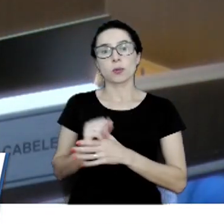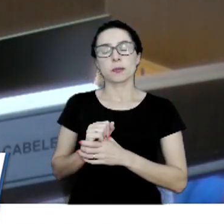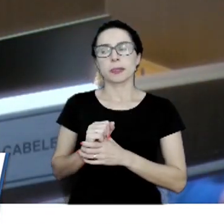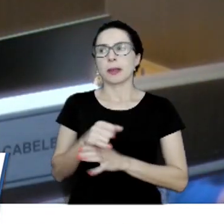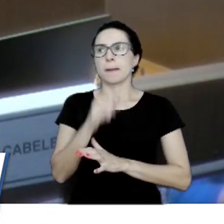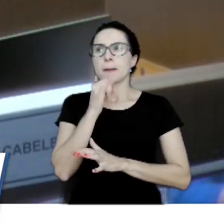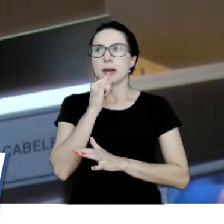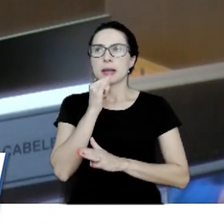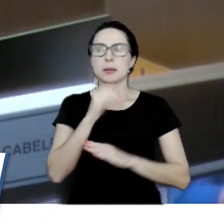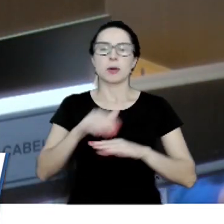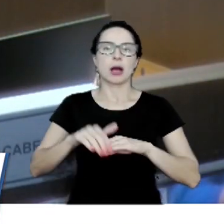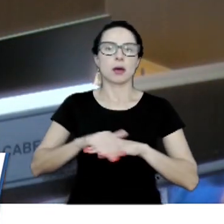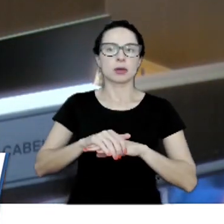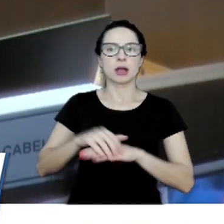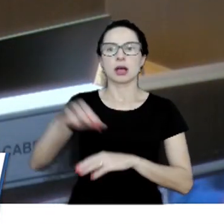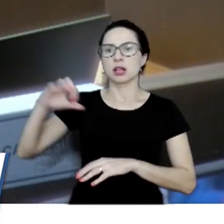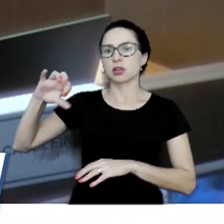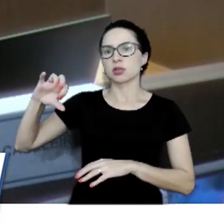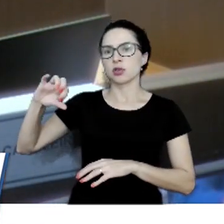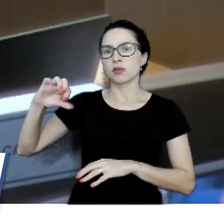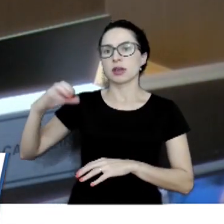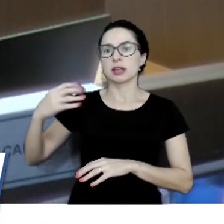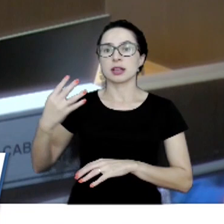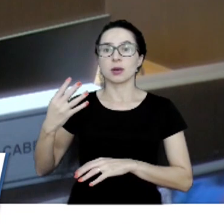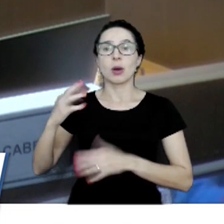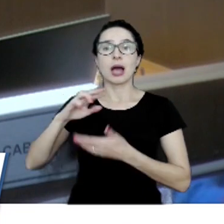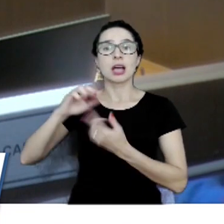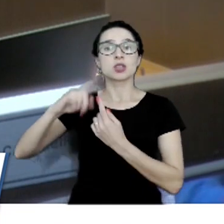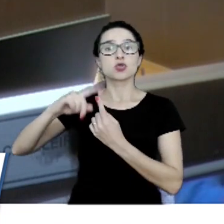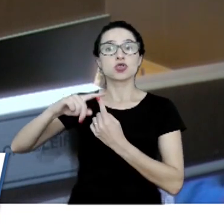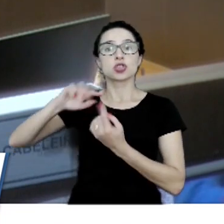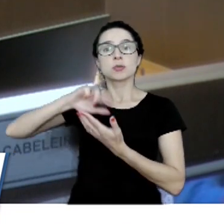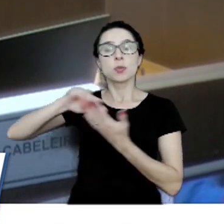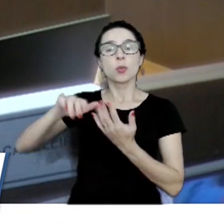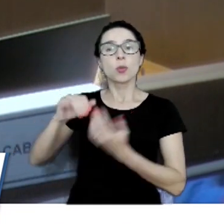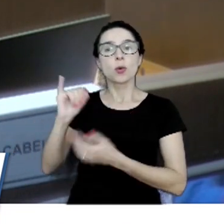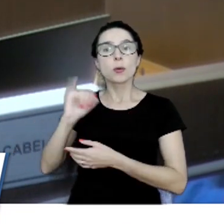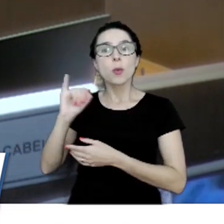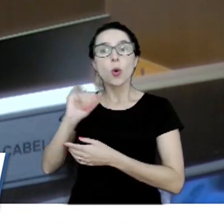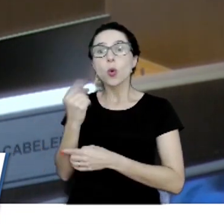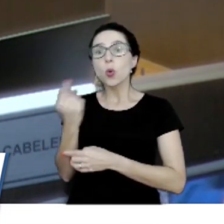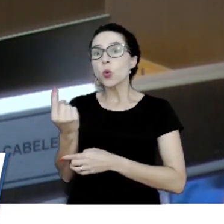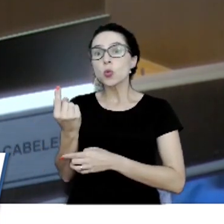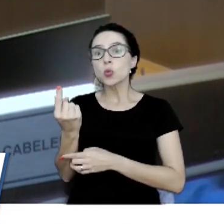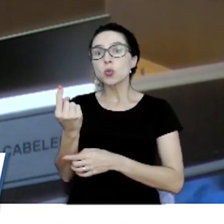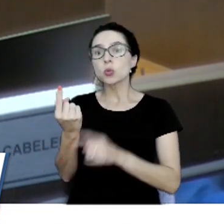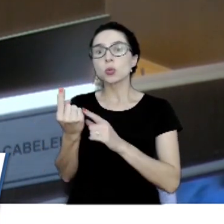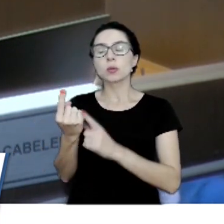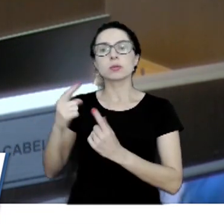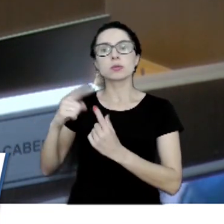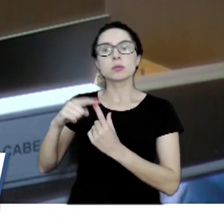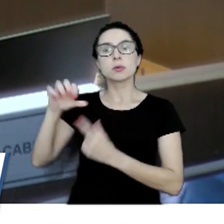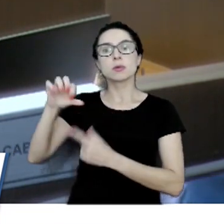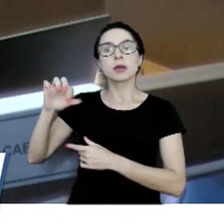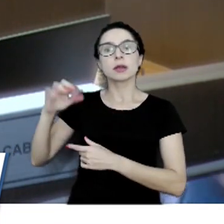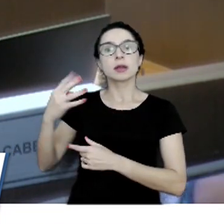calçado, ele tem 94 tipos de imposto em cima de um item. Que Deus que o bezerro nasce, vai